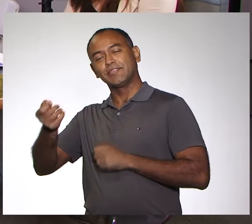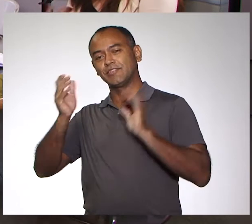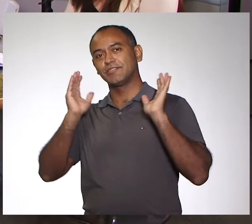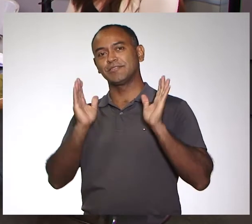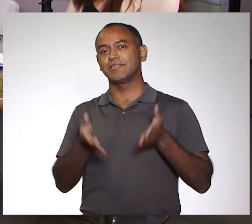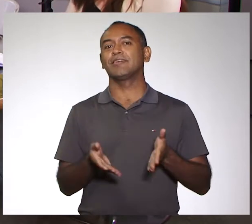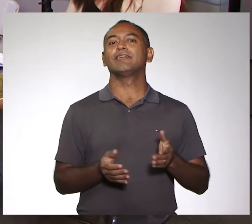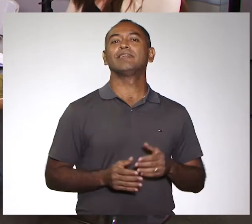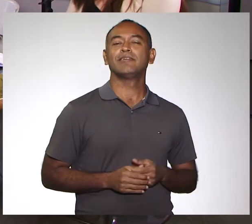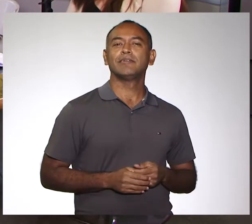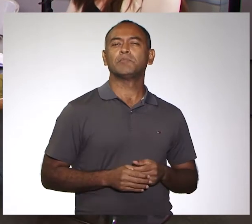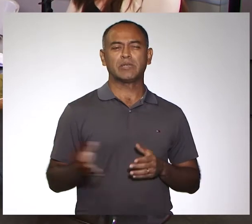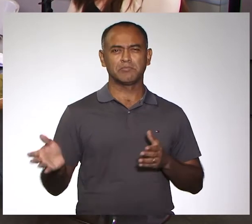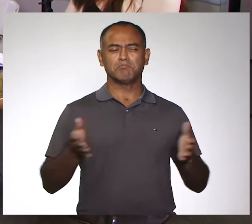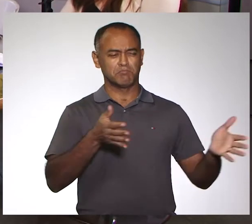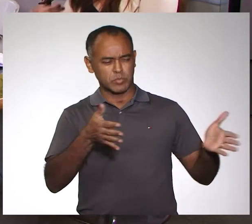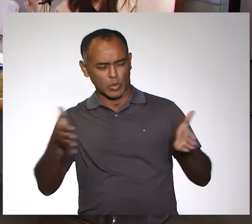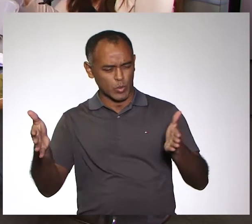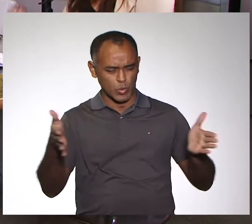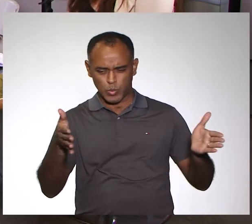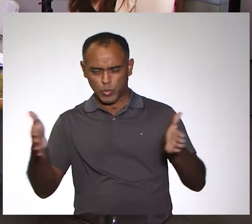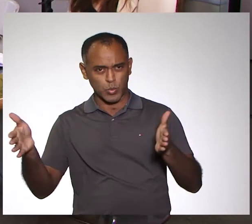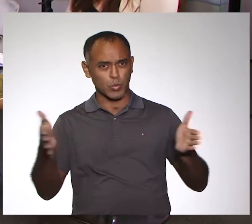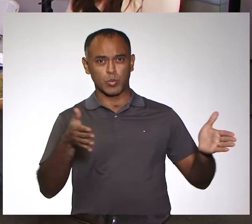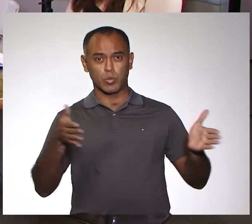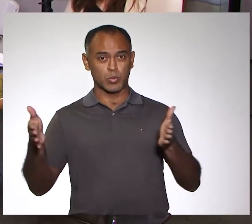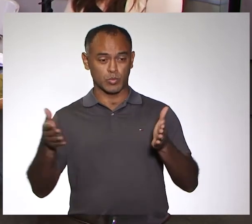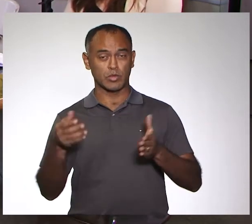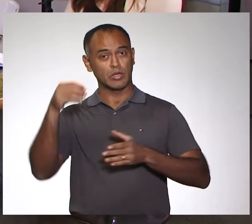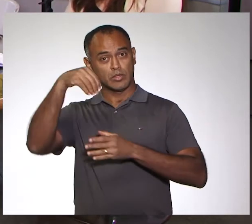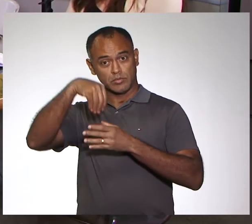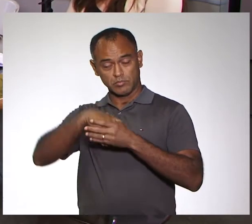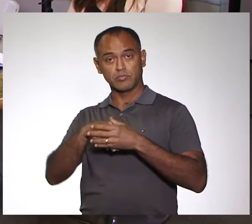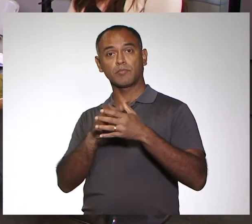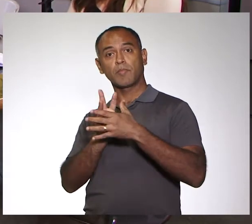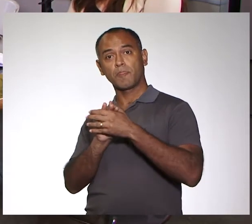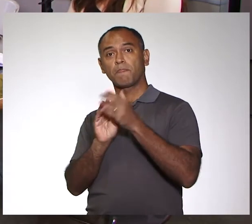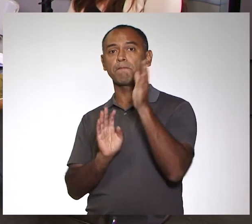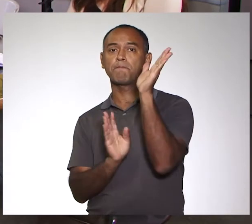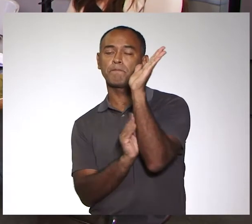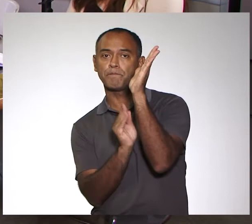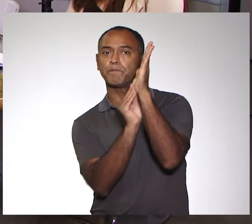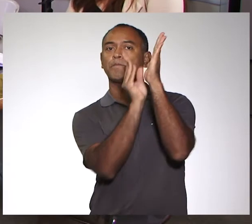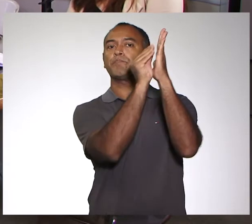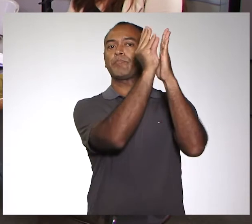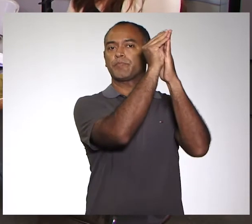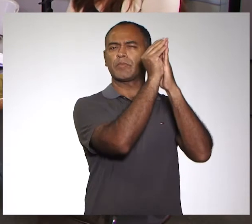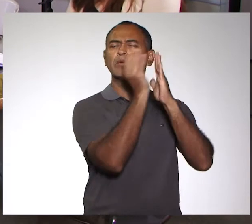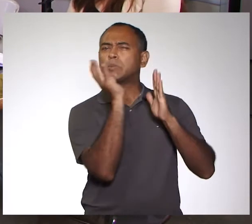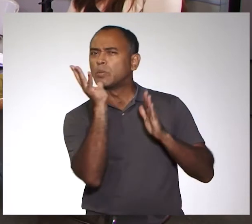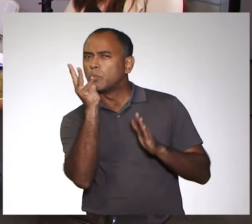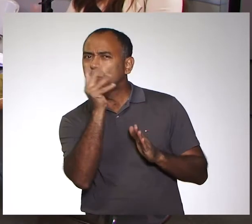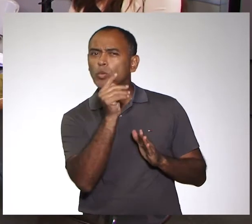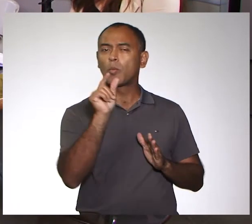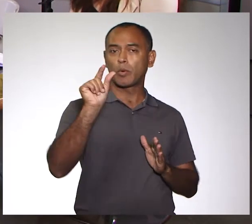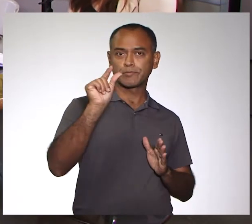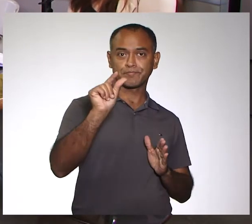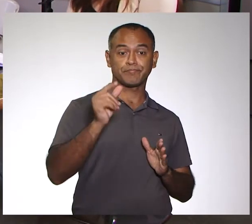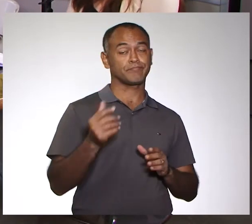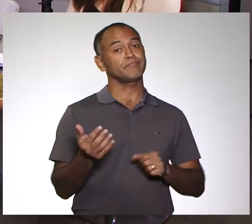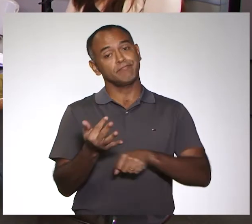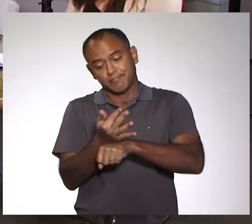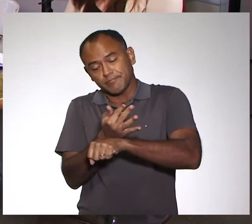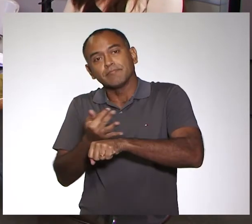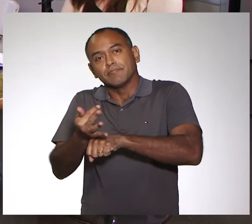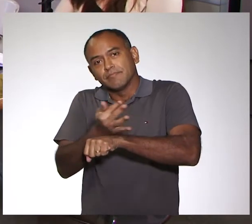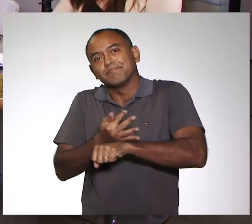teve todos os trâmites dentro da federal para ser aprovado, demorou um pouquinho. E, agora, no período